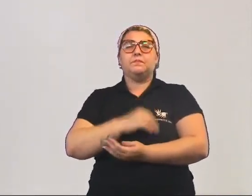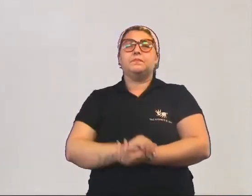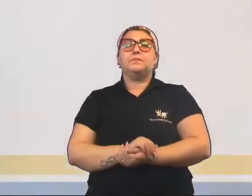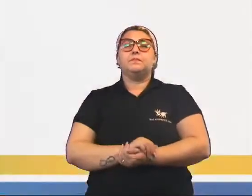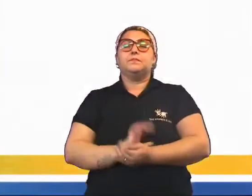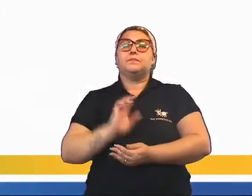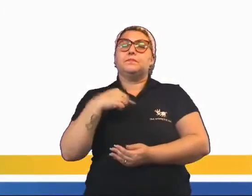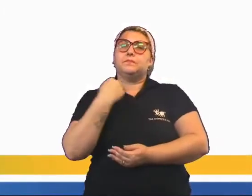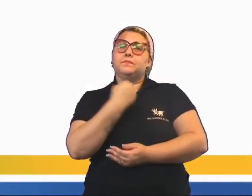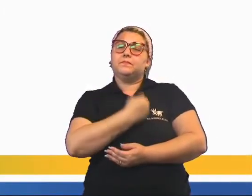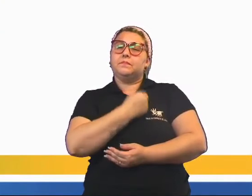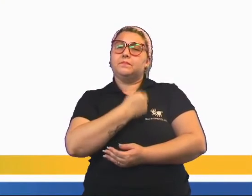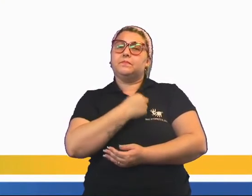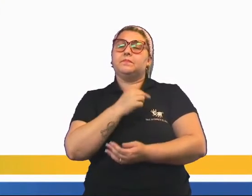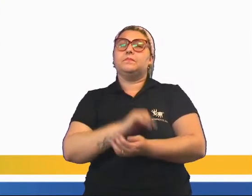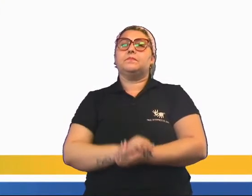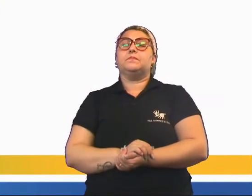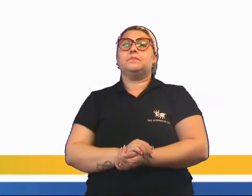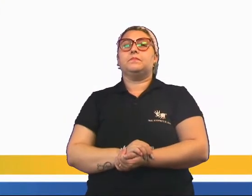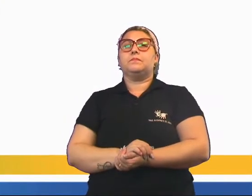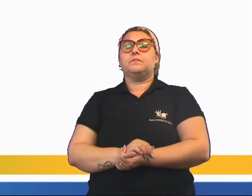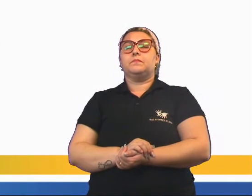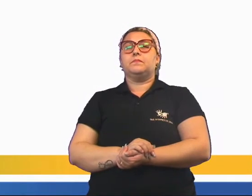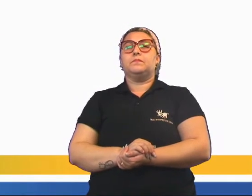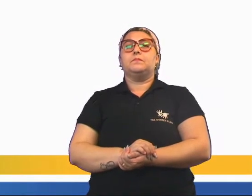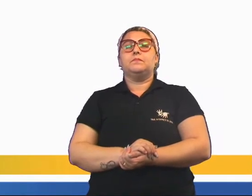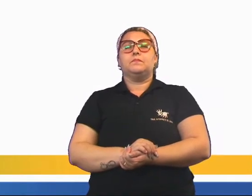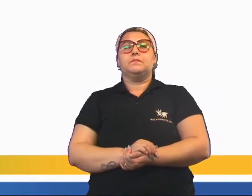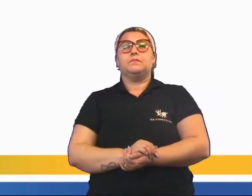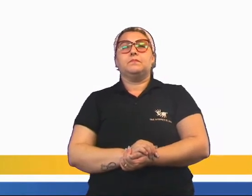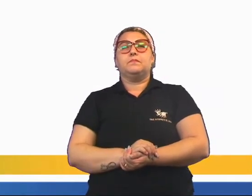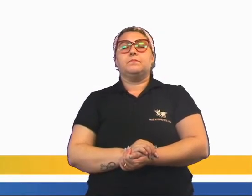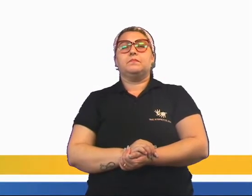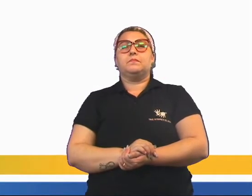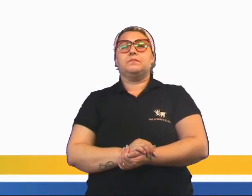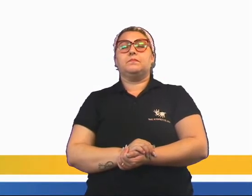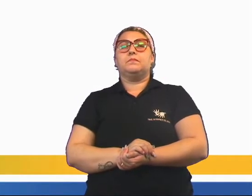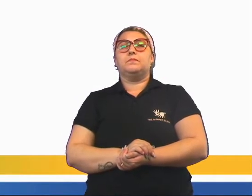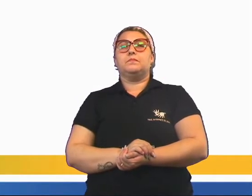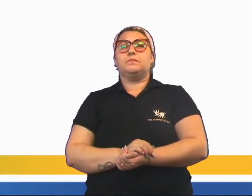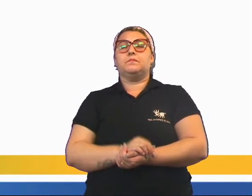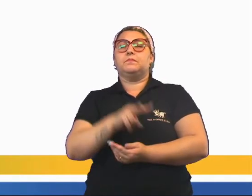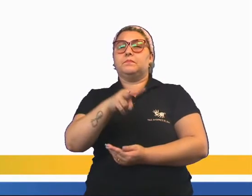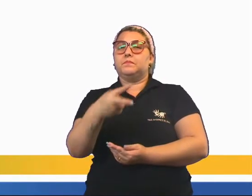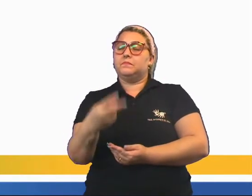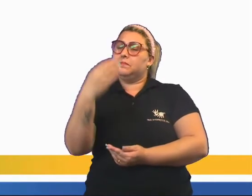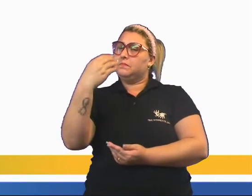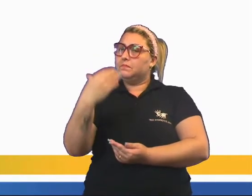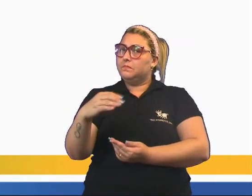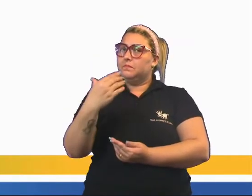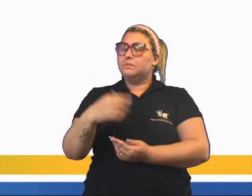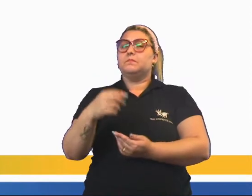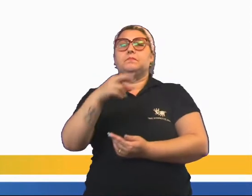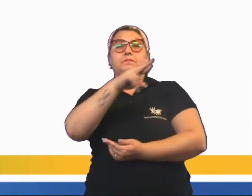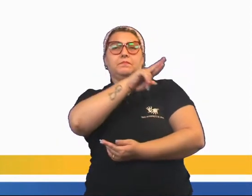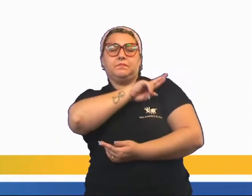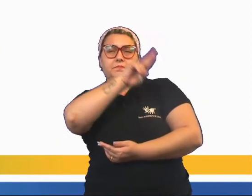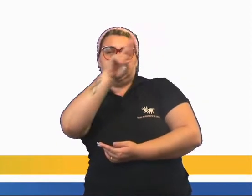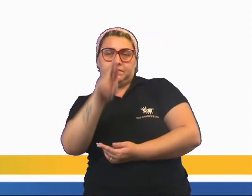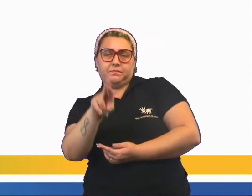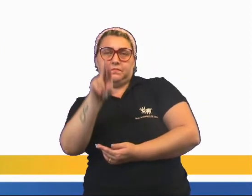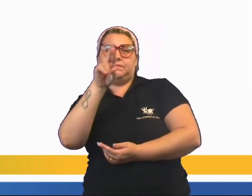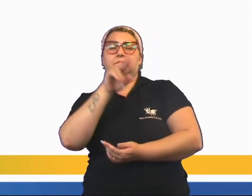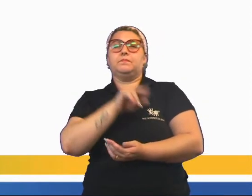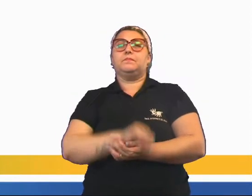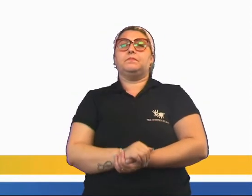Então, nós estabelecemos esse ponto de convergência, tanto para a ciência quanto para a religião, que